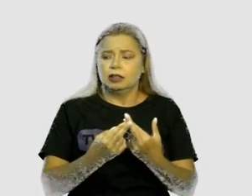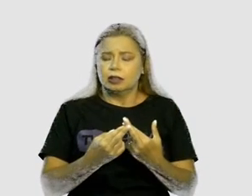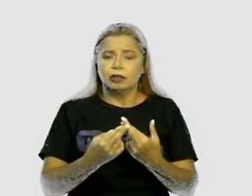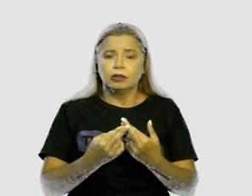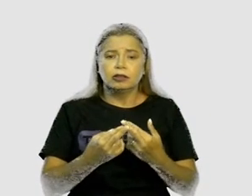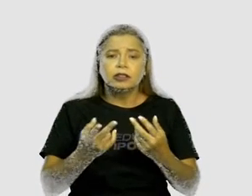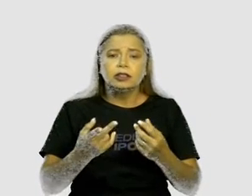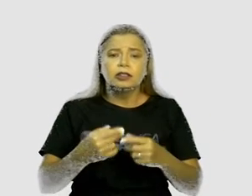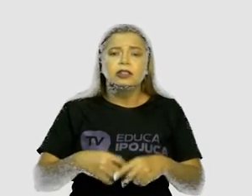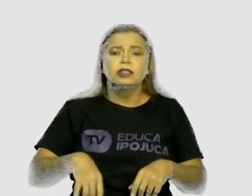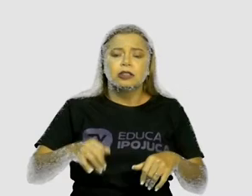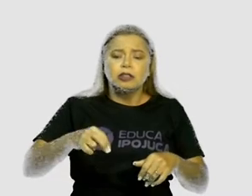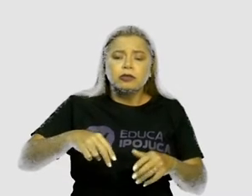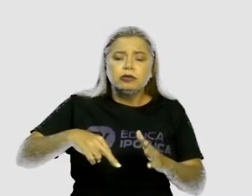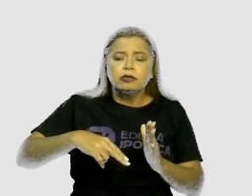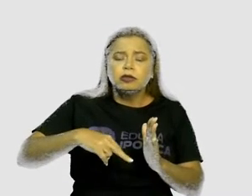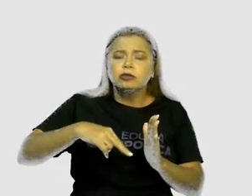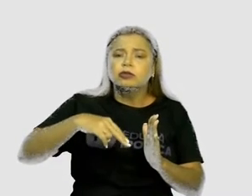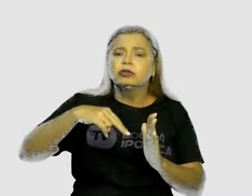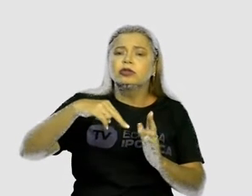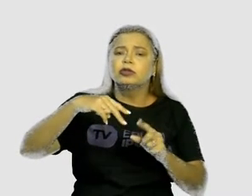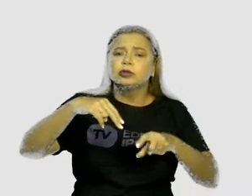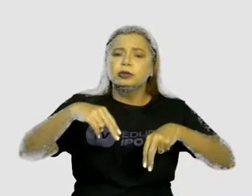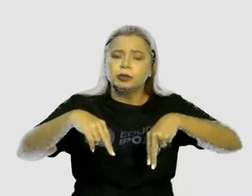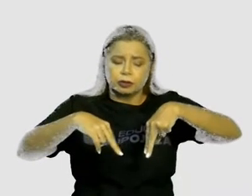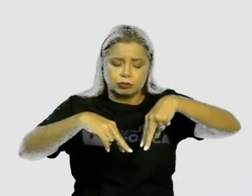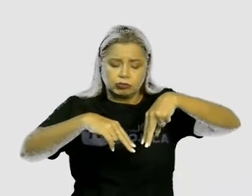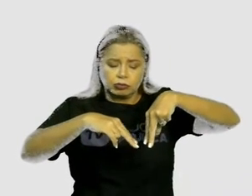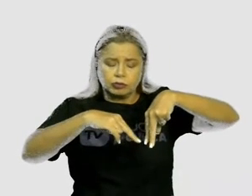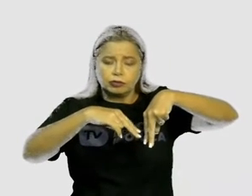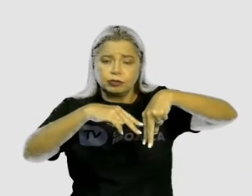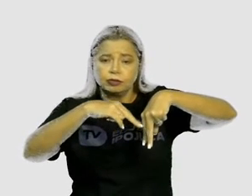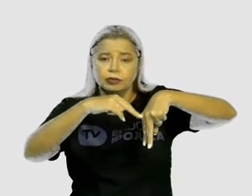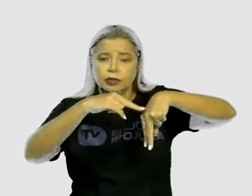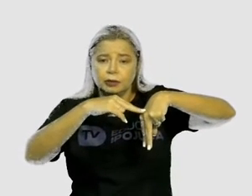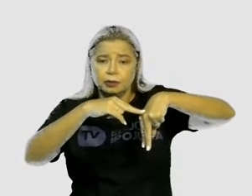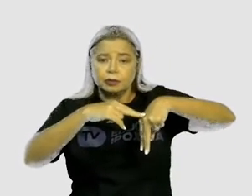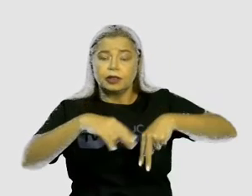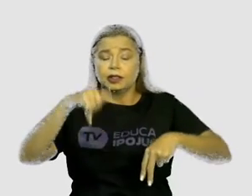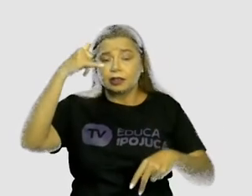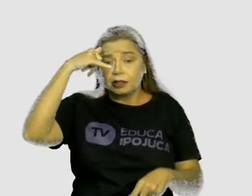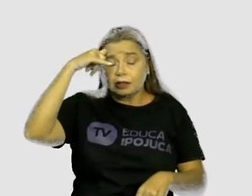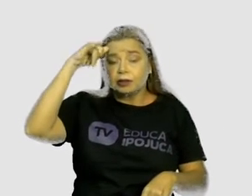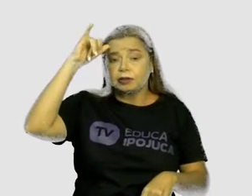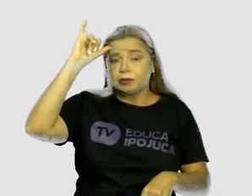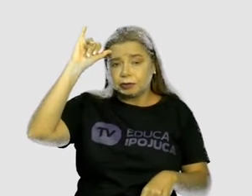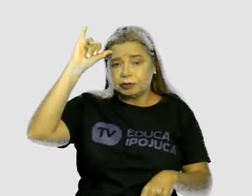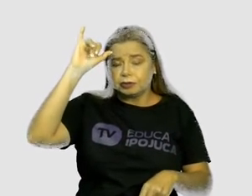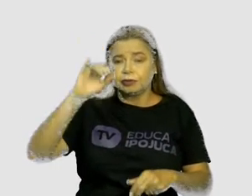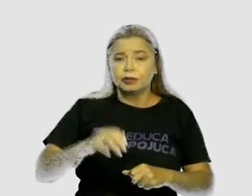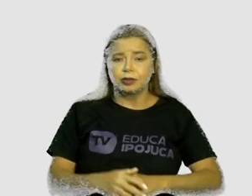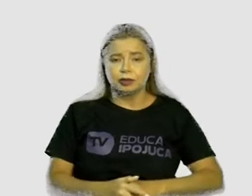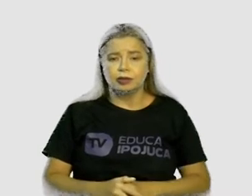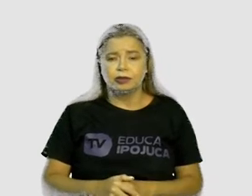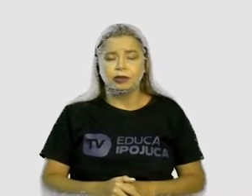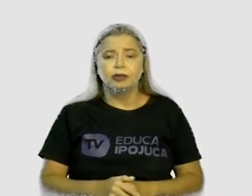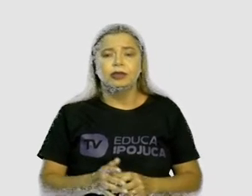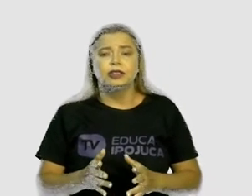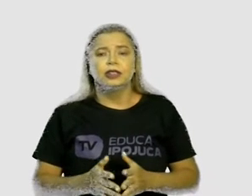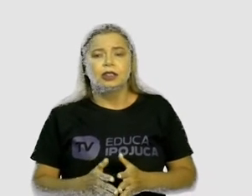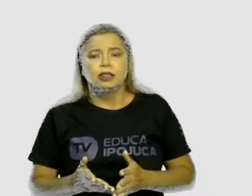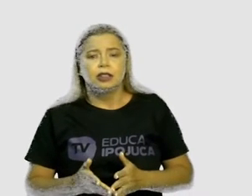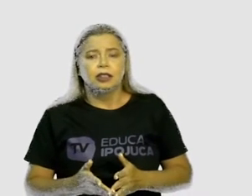subindo, constantemente a subir, mas tão devagar andava que no começo não dava para de